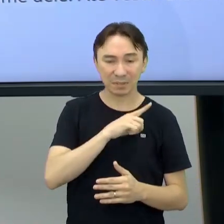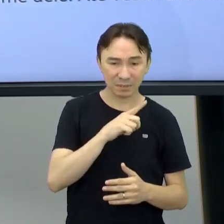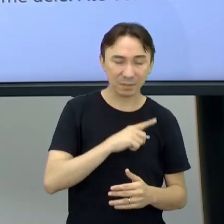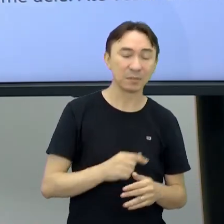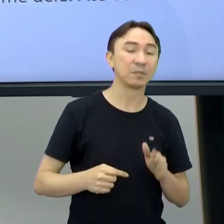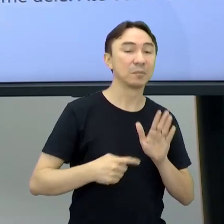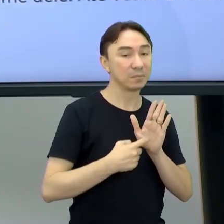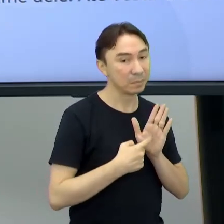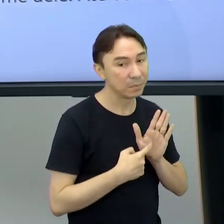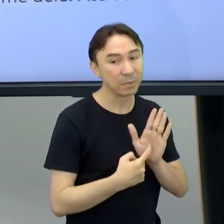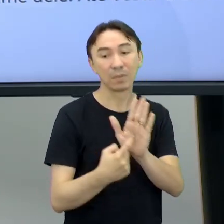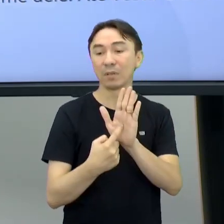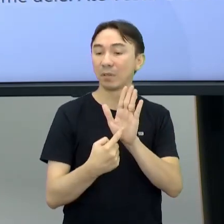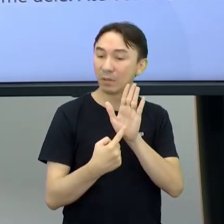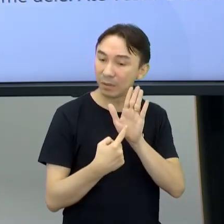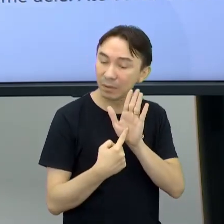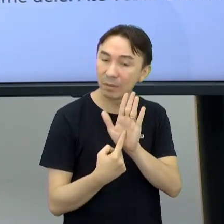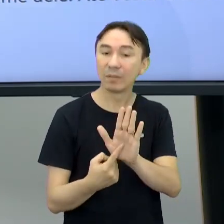disso